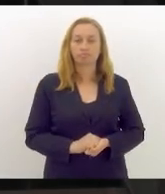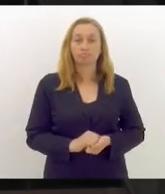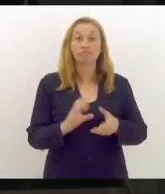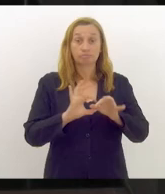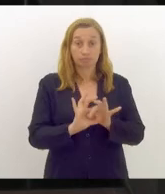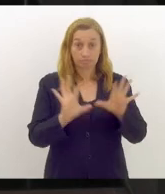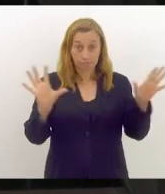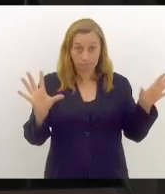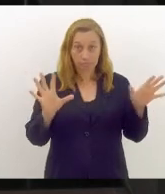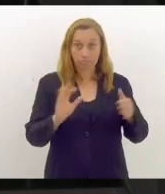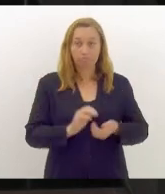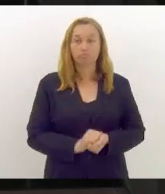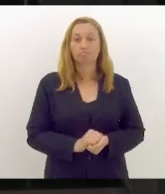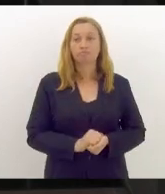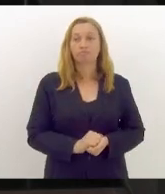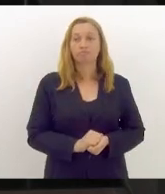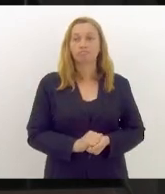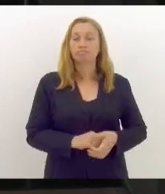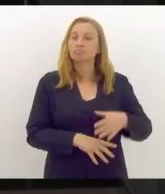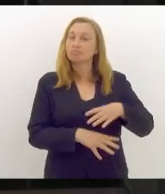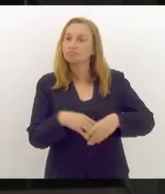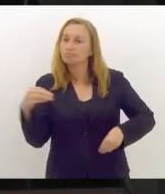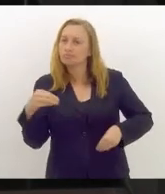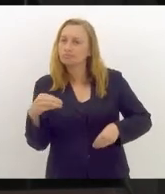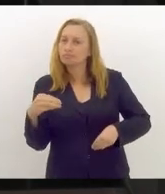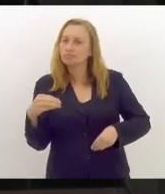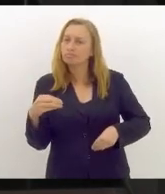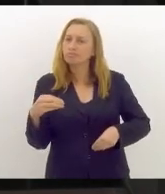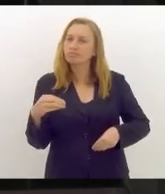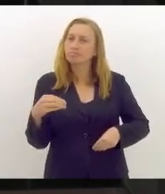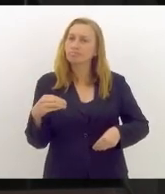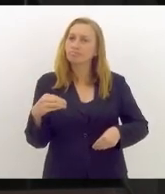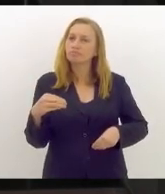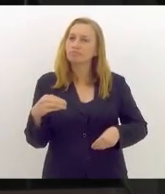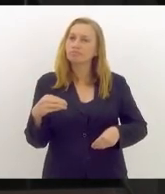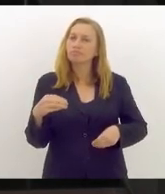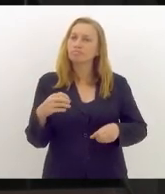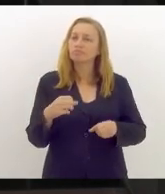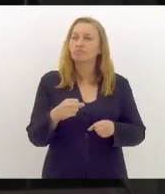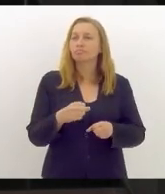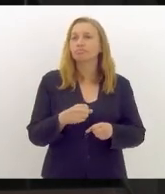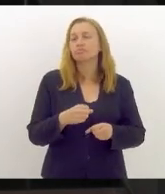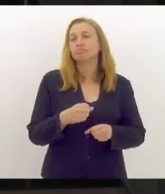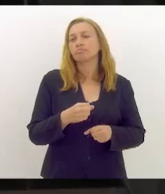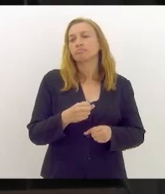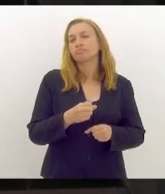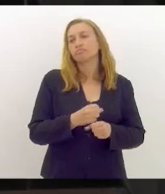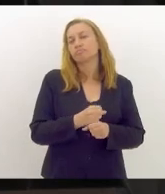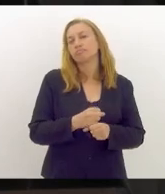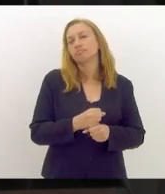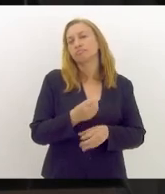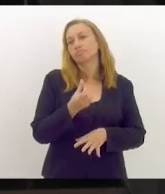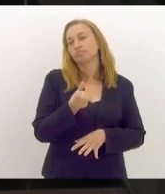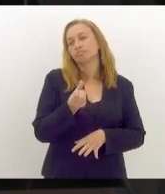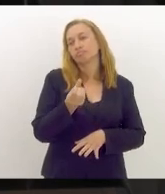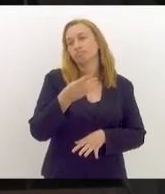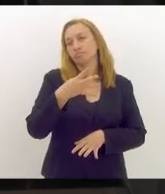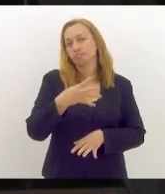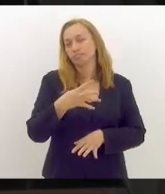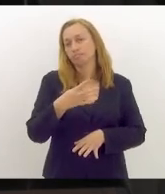Democracia que nos fugiu nos idos de 64. e eu sou